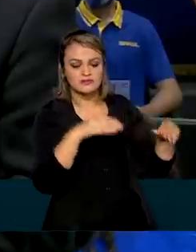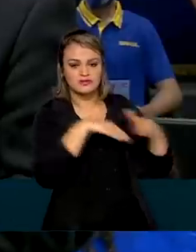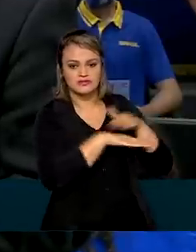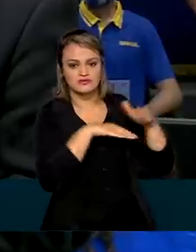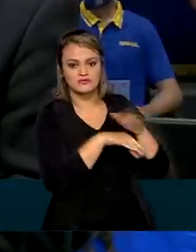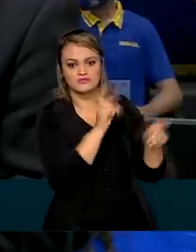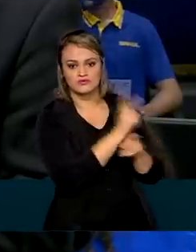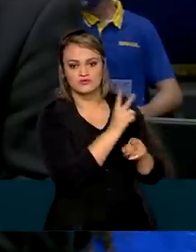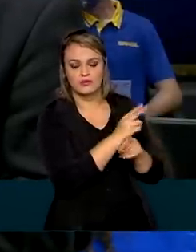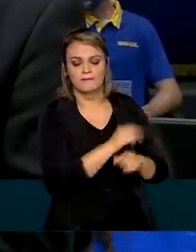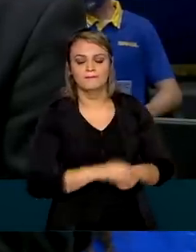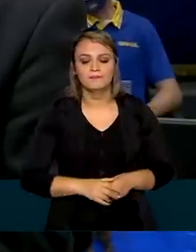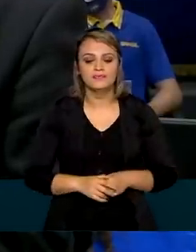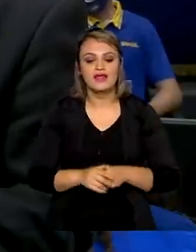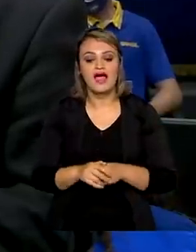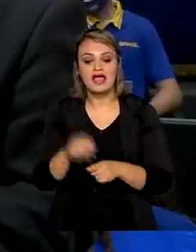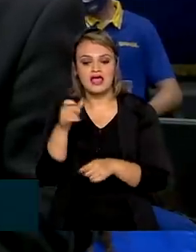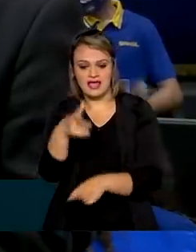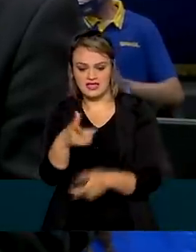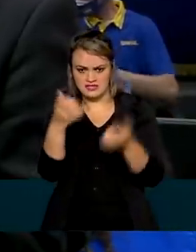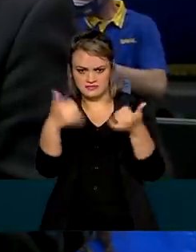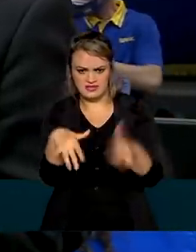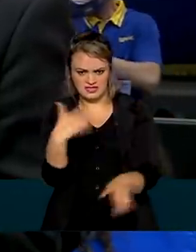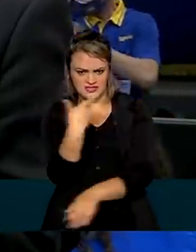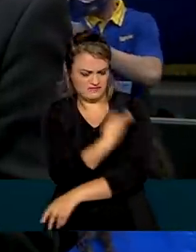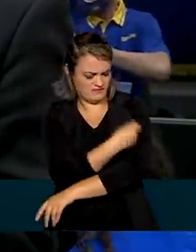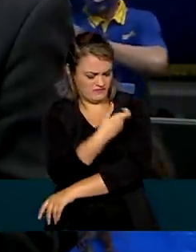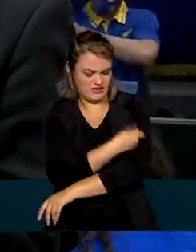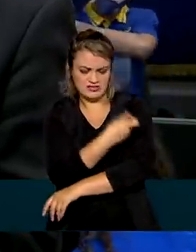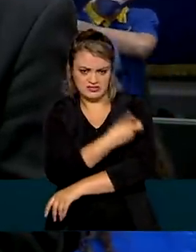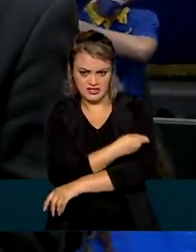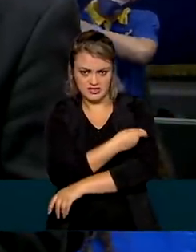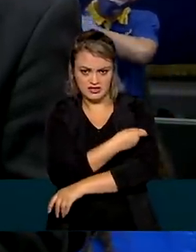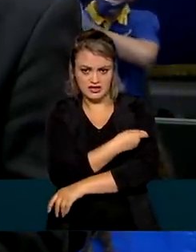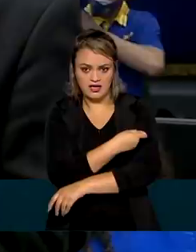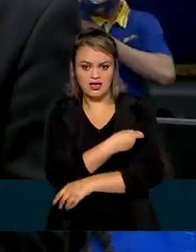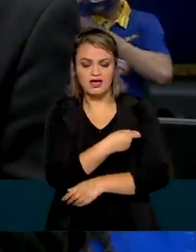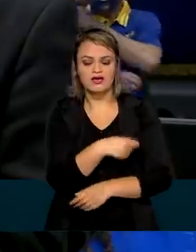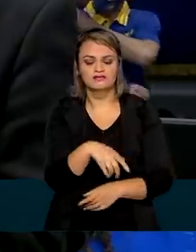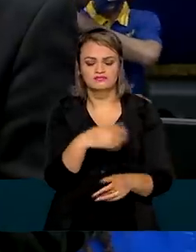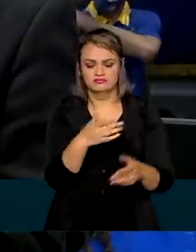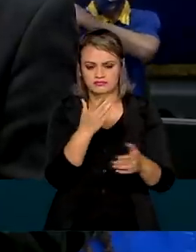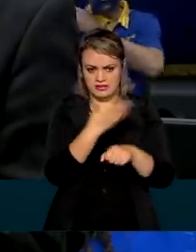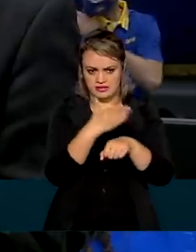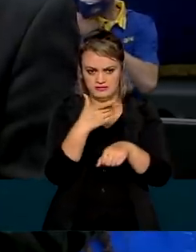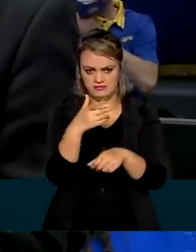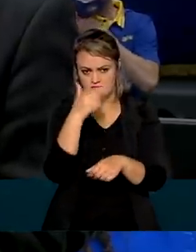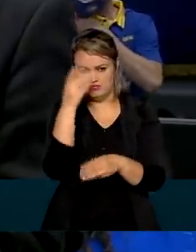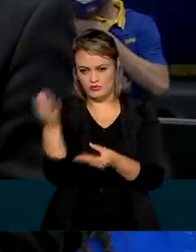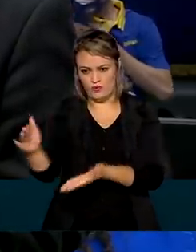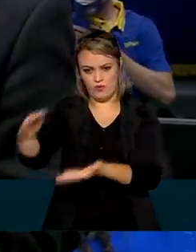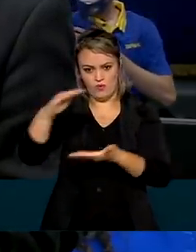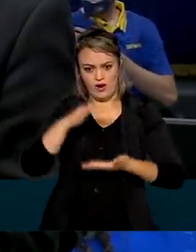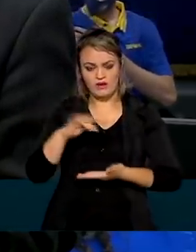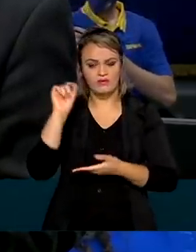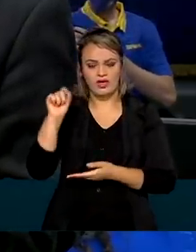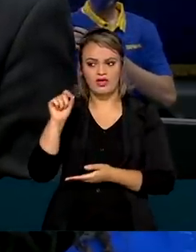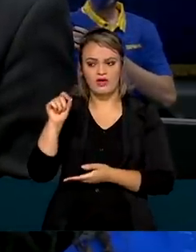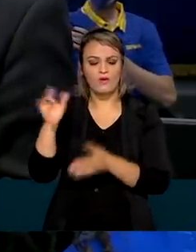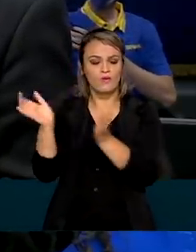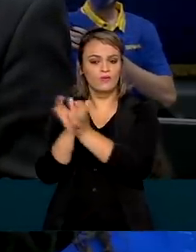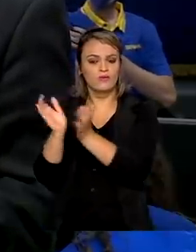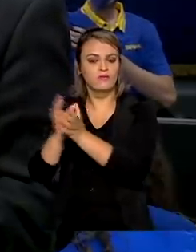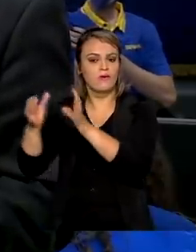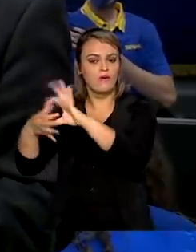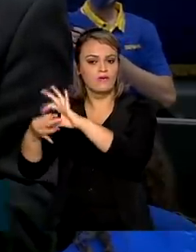brasileira. As vacinas utilizadas para imunizar os participantes dos Jogos Olímpicos e Paralímpicos foram doadas pelo Comitê Olímpico